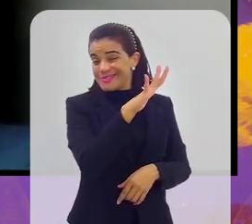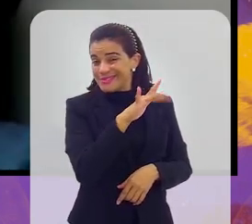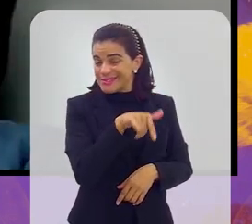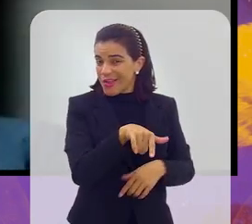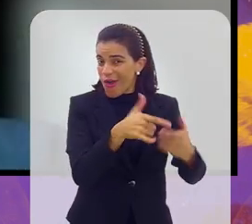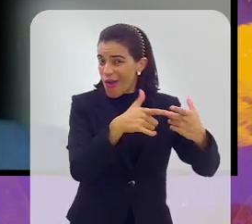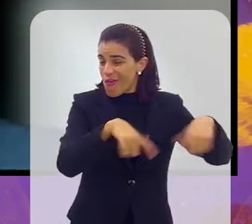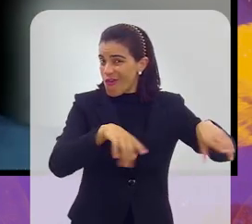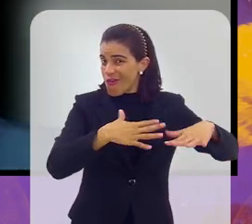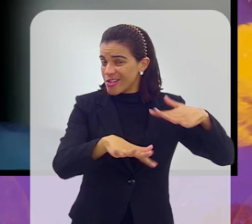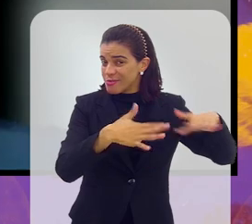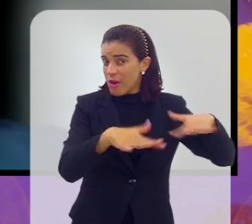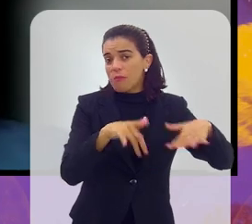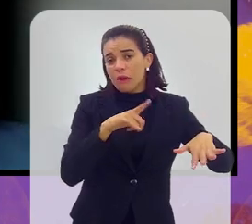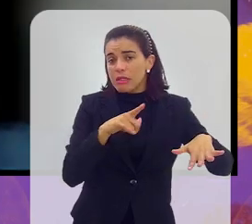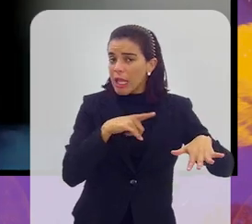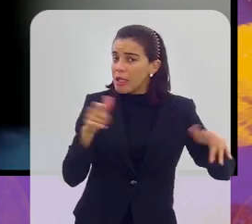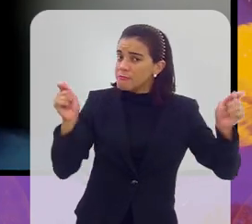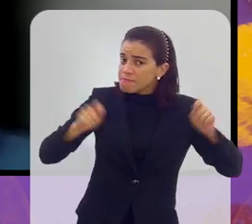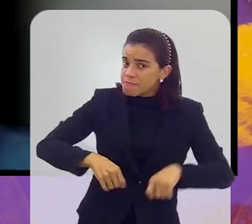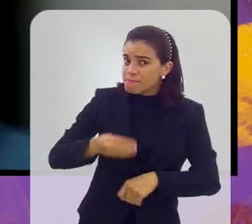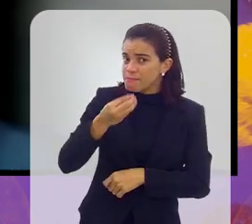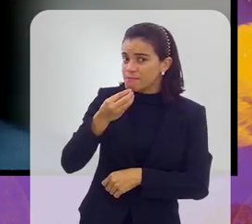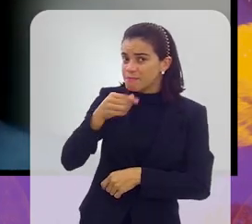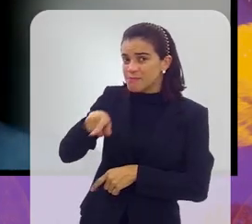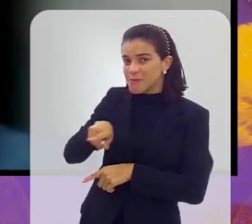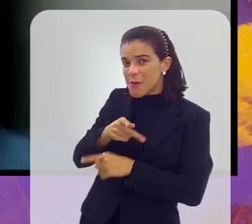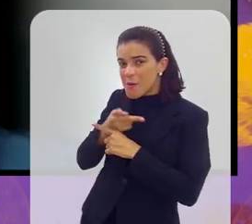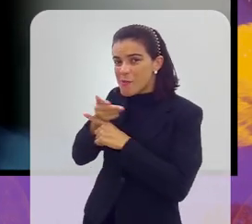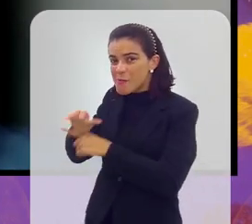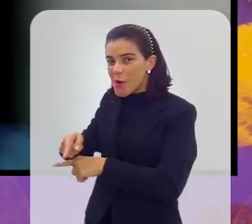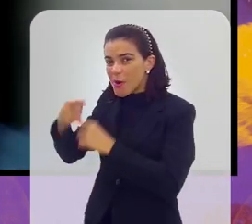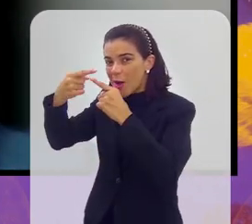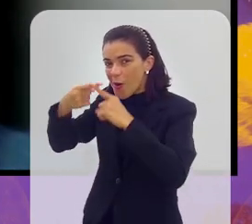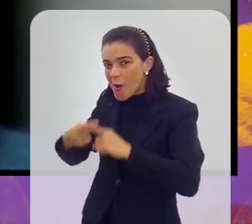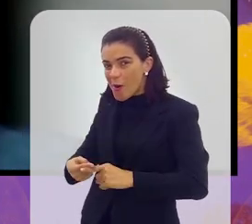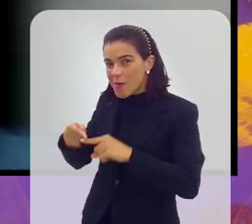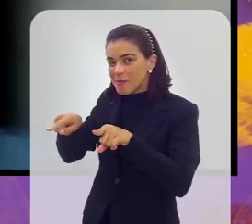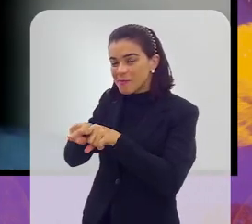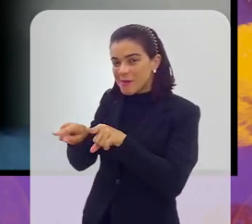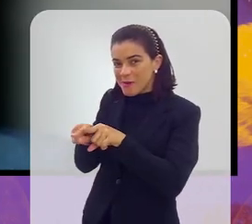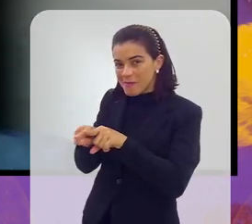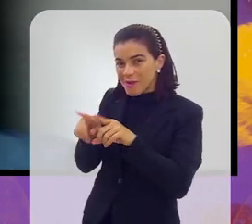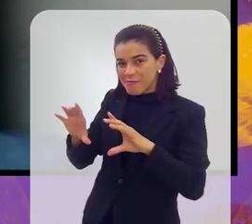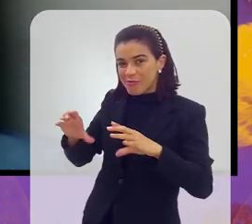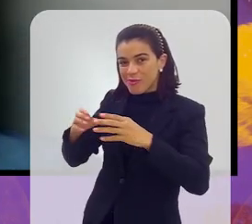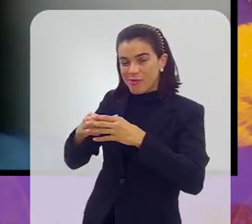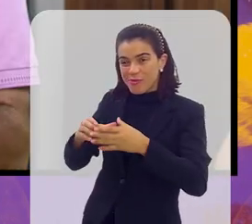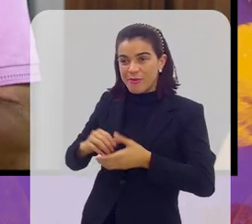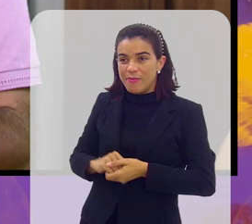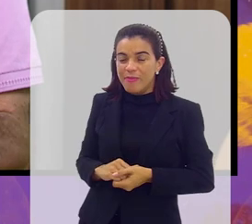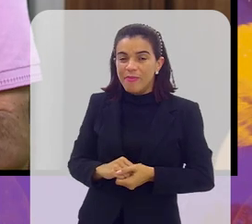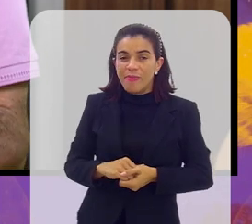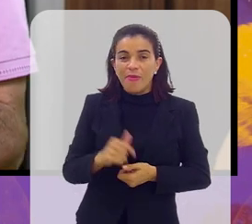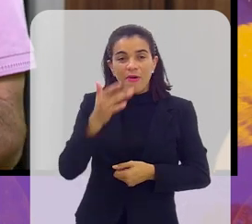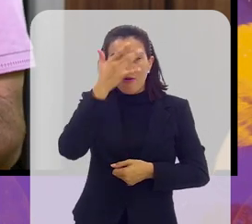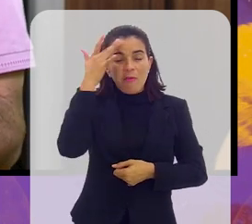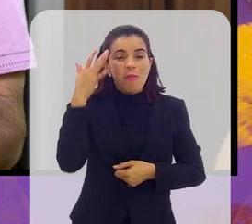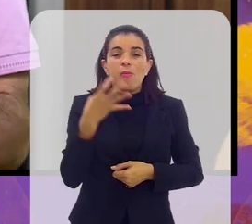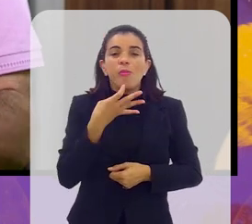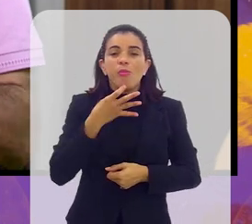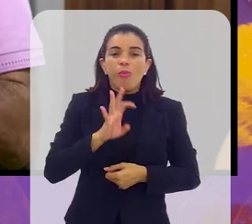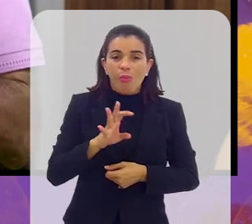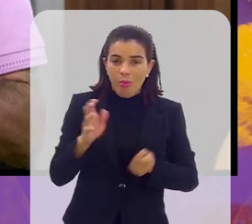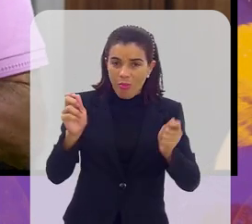segunda oportunidade de fazer parte de uma competição que tem esse grande espírito coletivo. Para quem ainda não